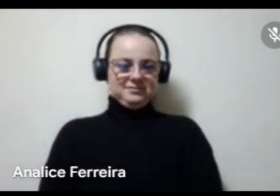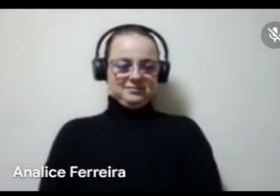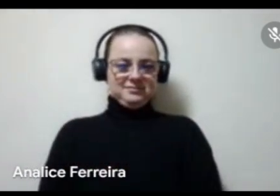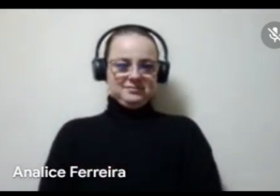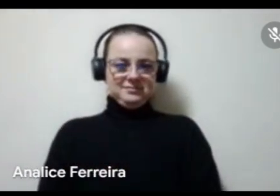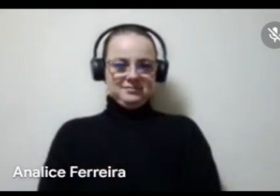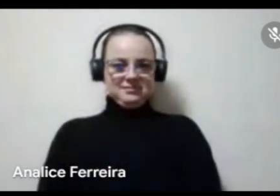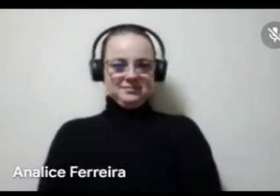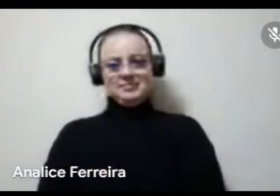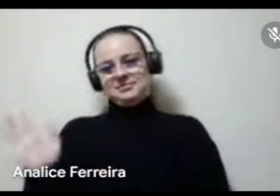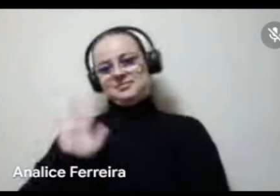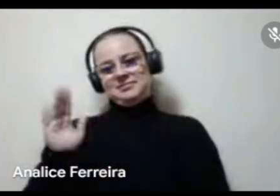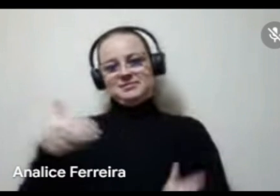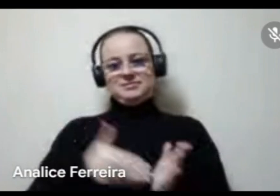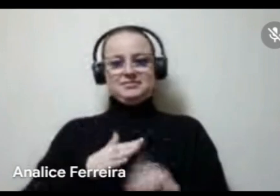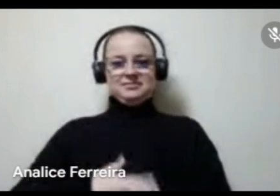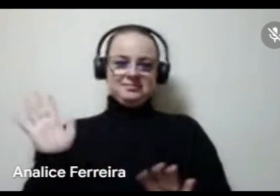Tchau, até mais. Até mais.